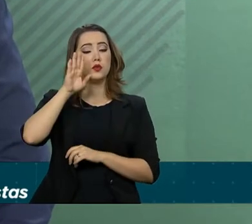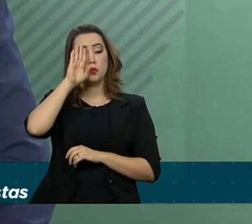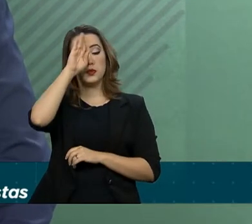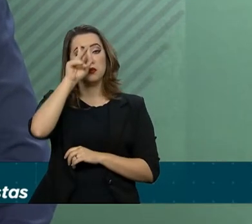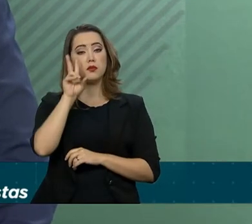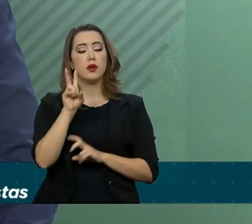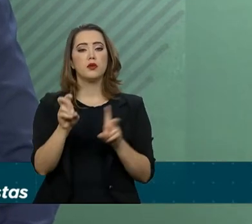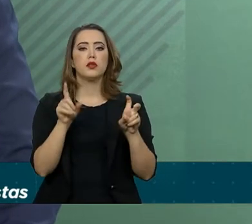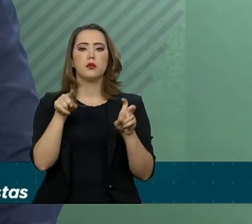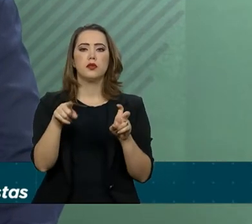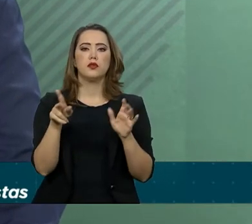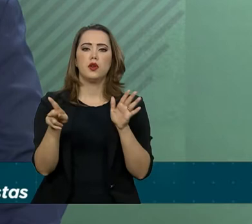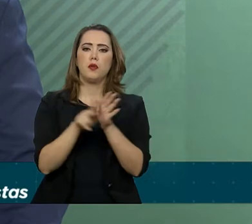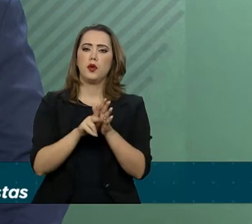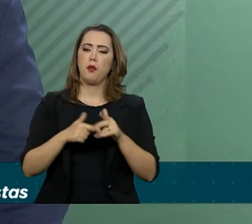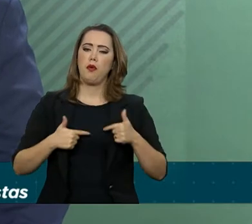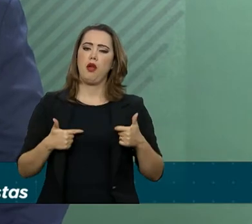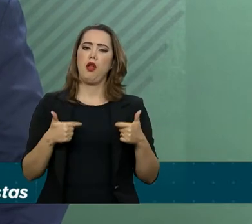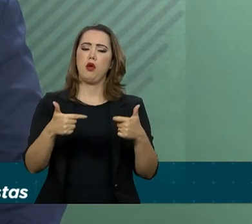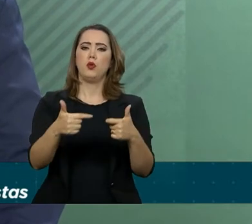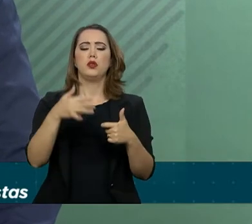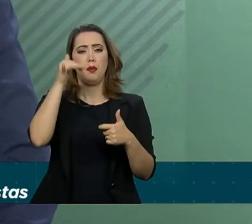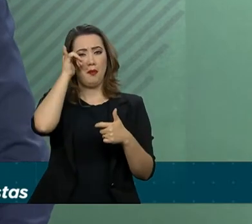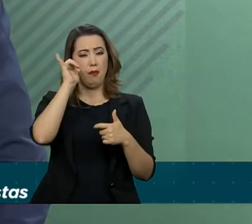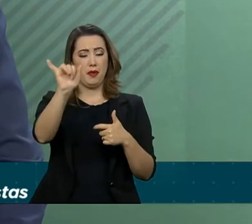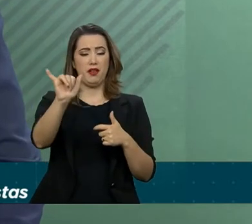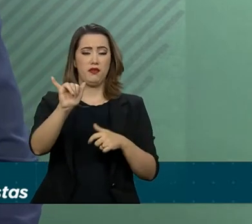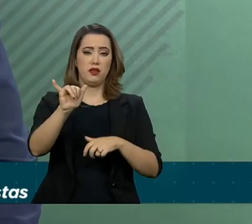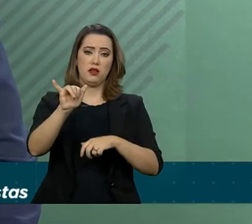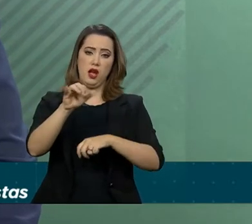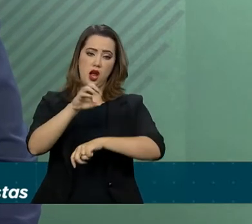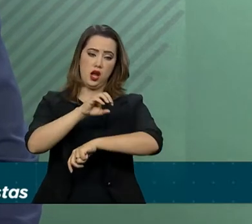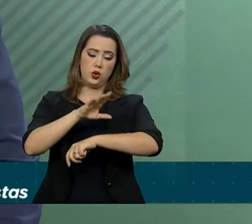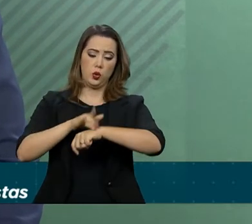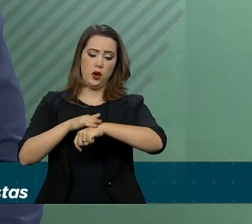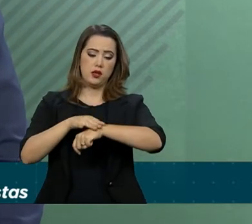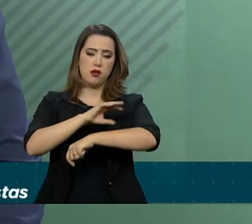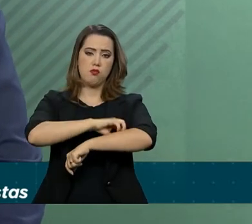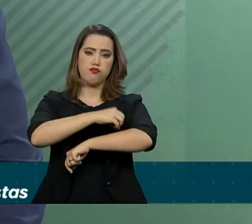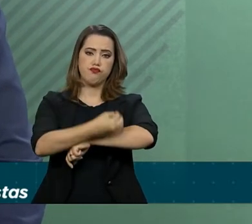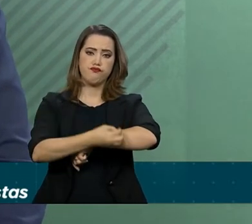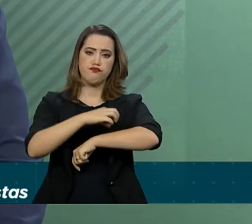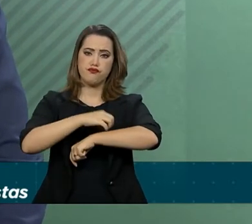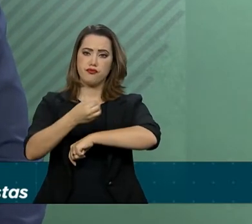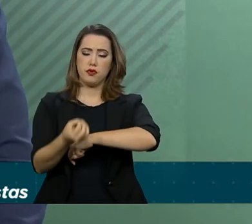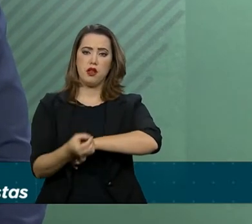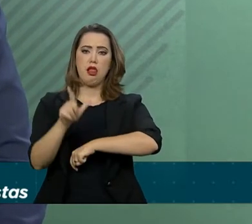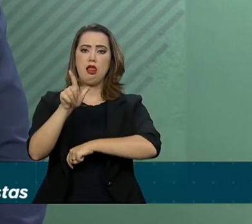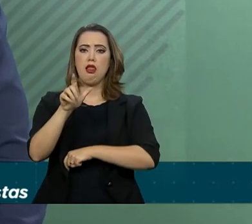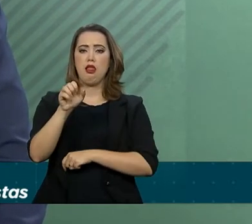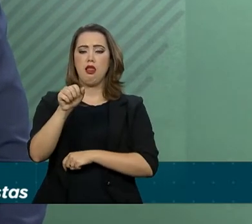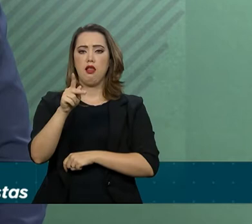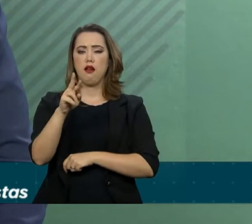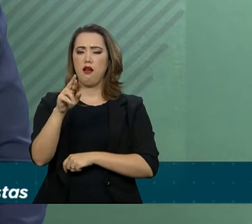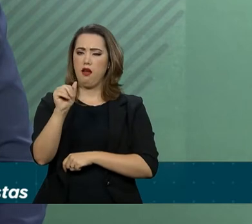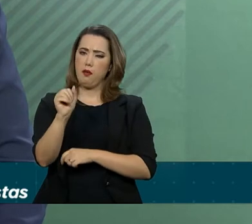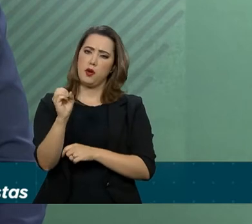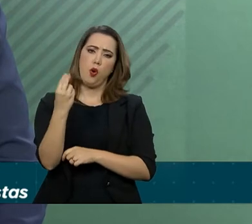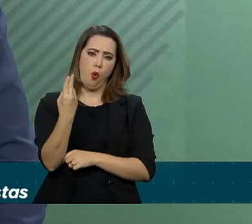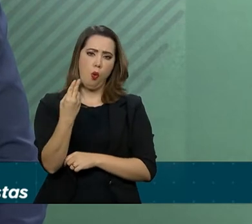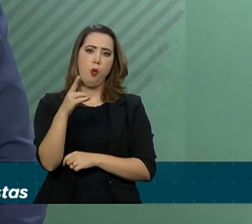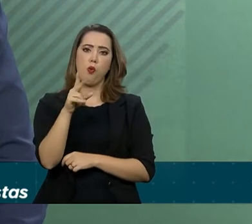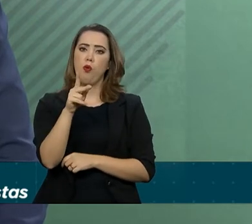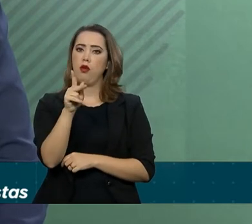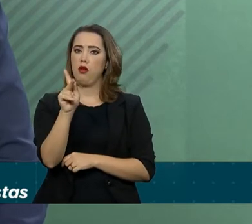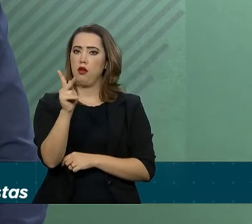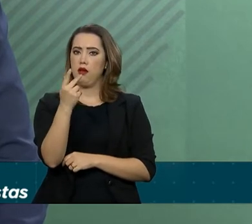a sua luta contra a ranceníase. O assunto impactou o presidente, pois